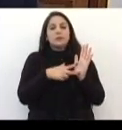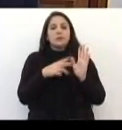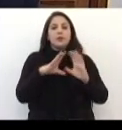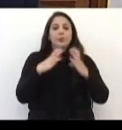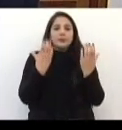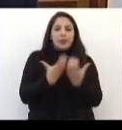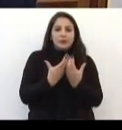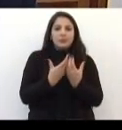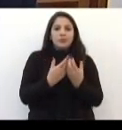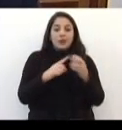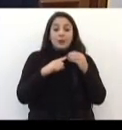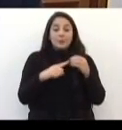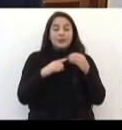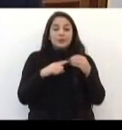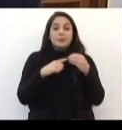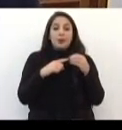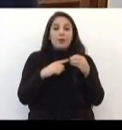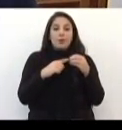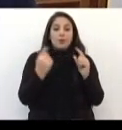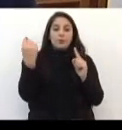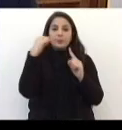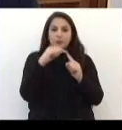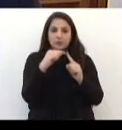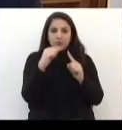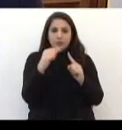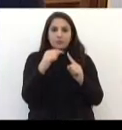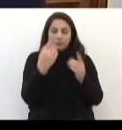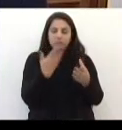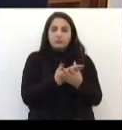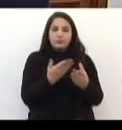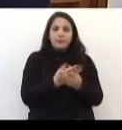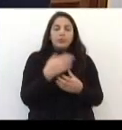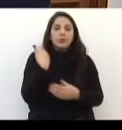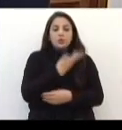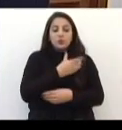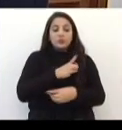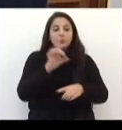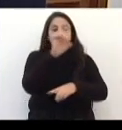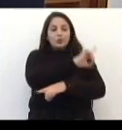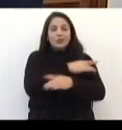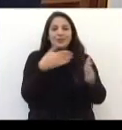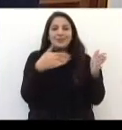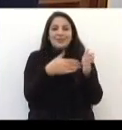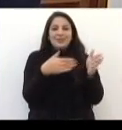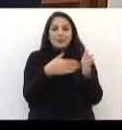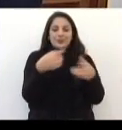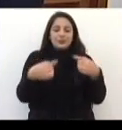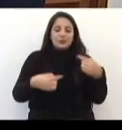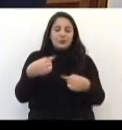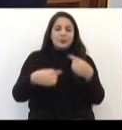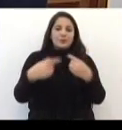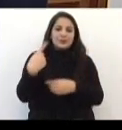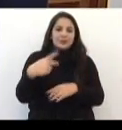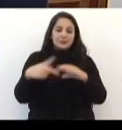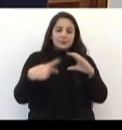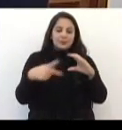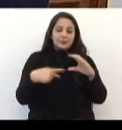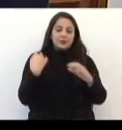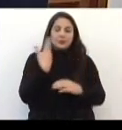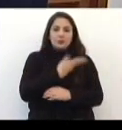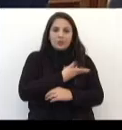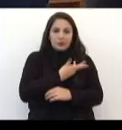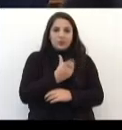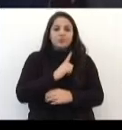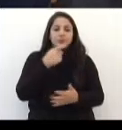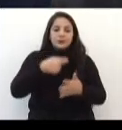estabelecendo as prioridades no processo, é óbvio que nós temos uma data limite do debate na casa e nós